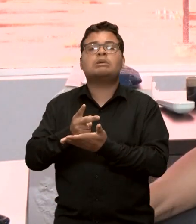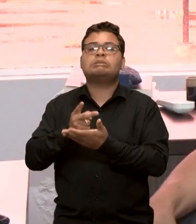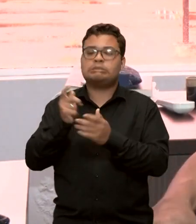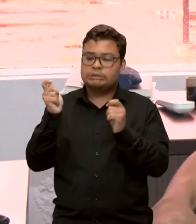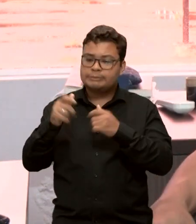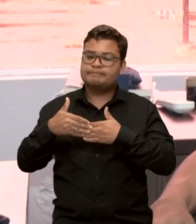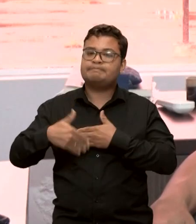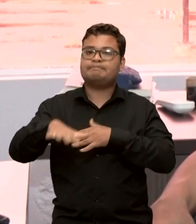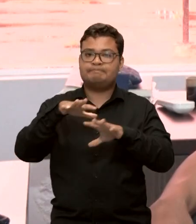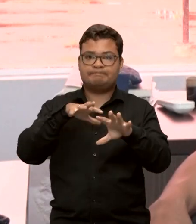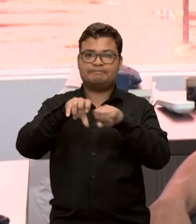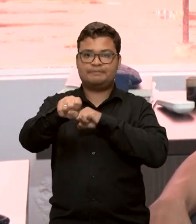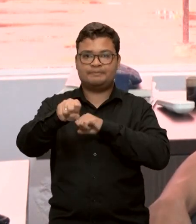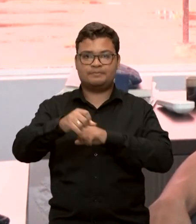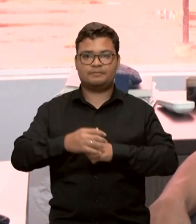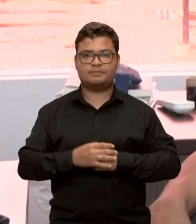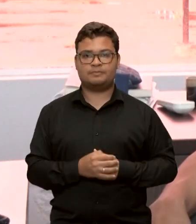conclusão de curso.